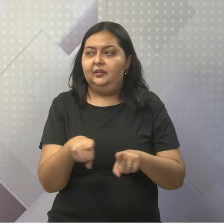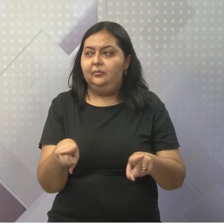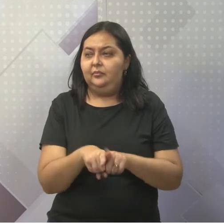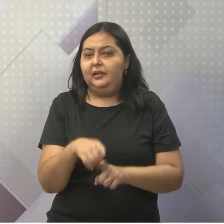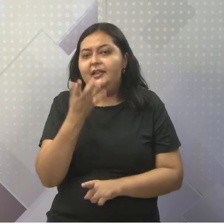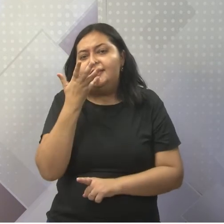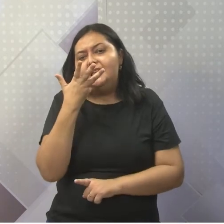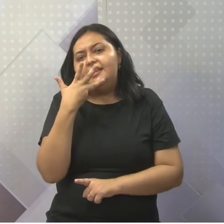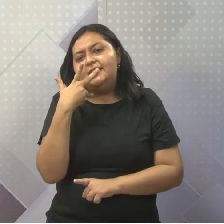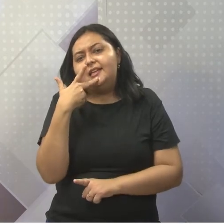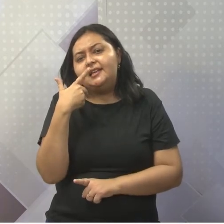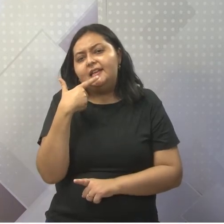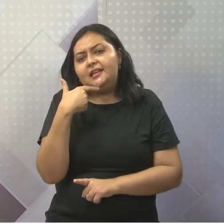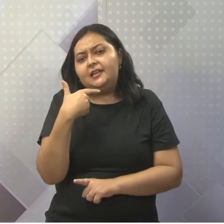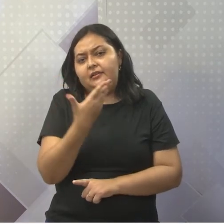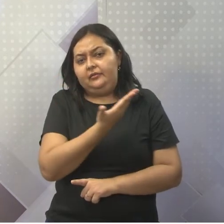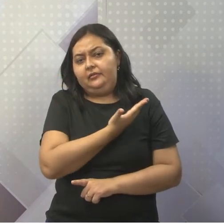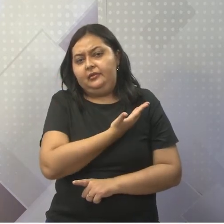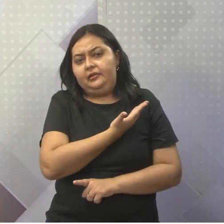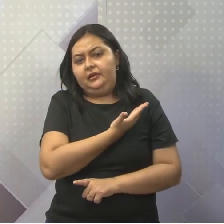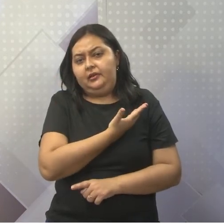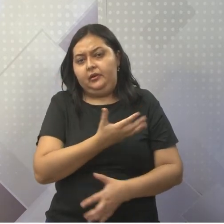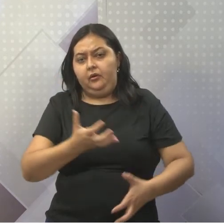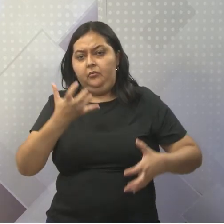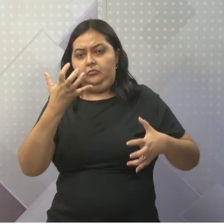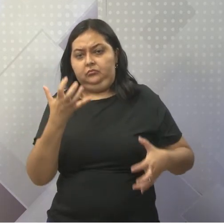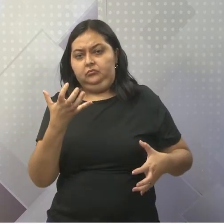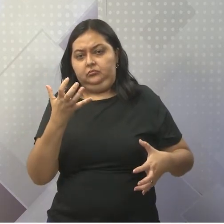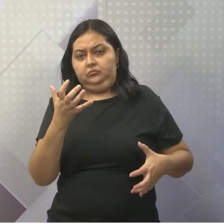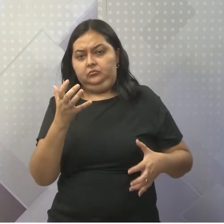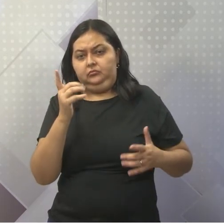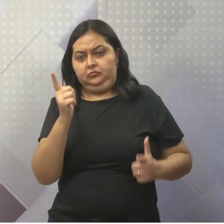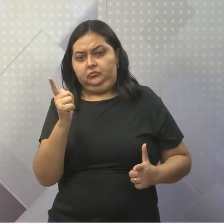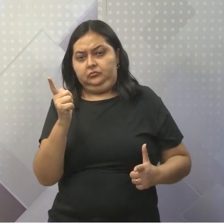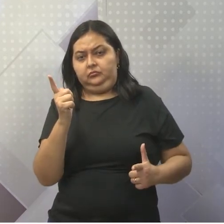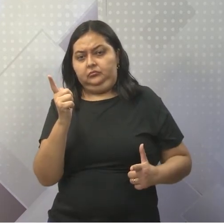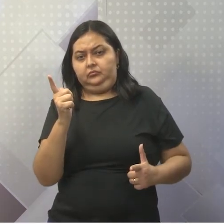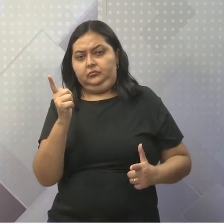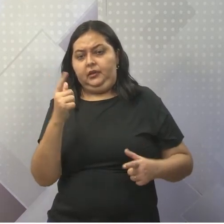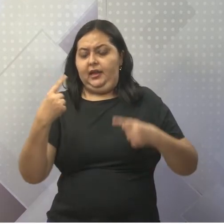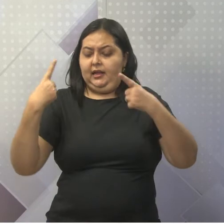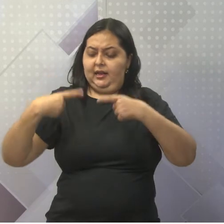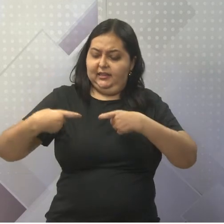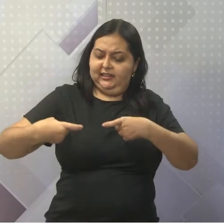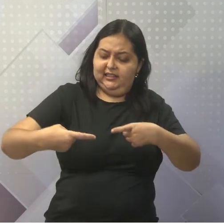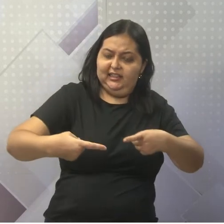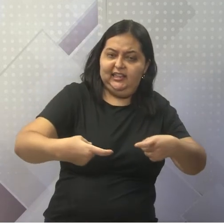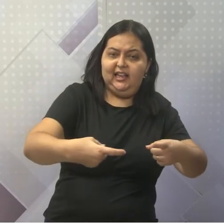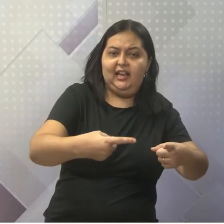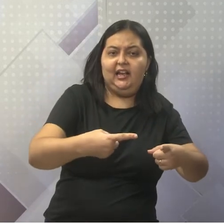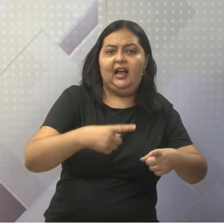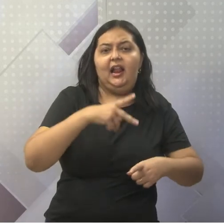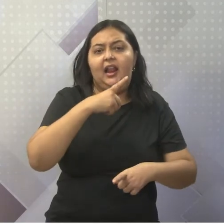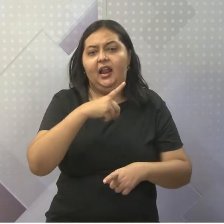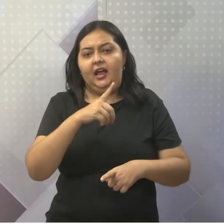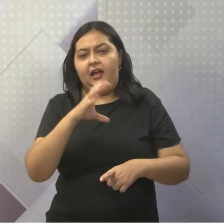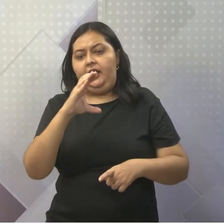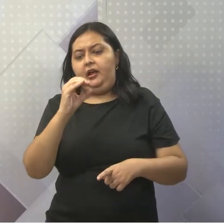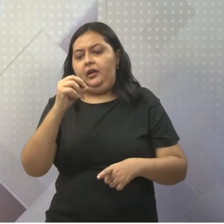se utilizando, sendo armadas para pelejar na guerra civil lá na República do Congo.